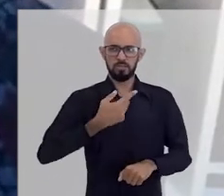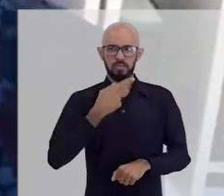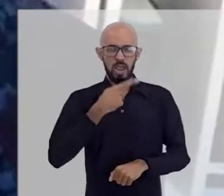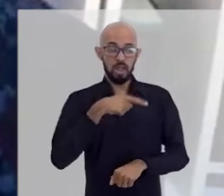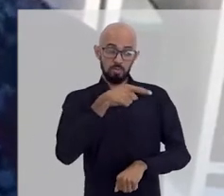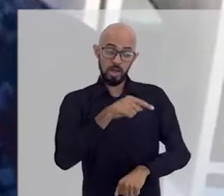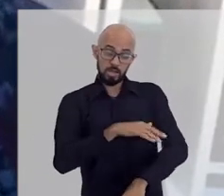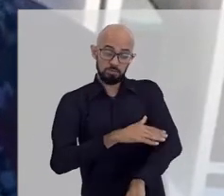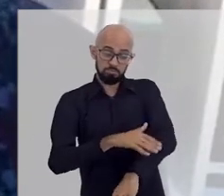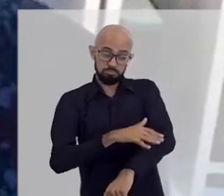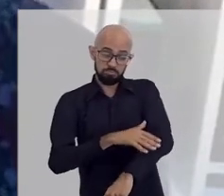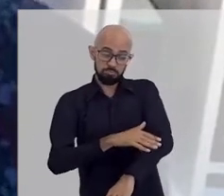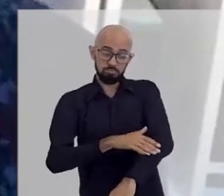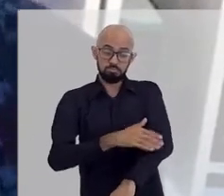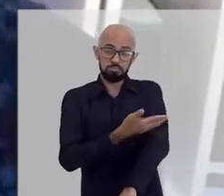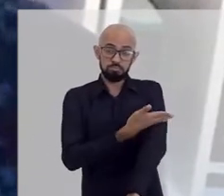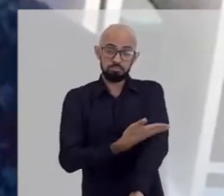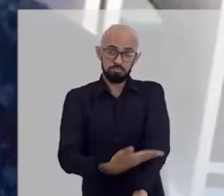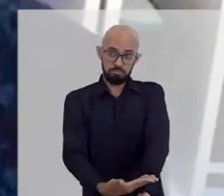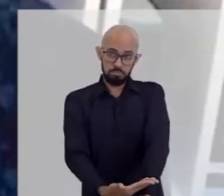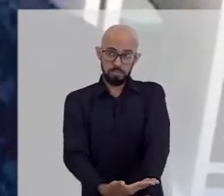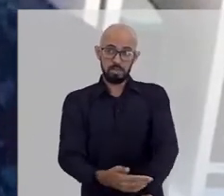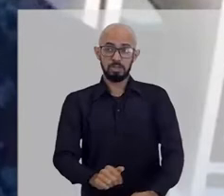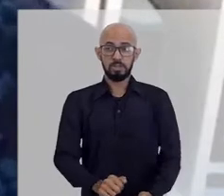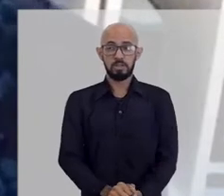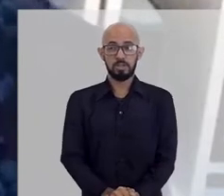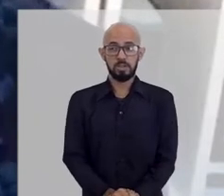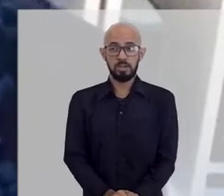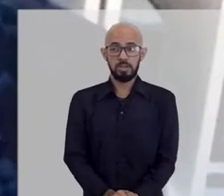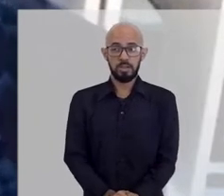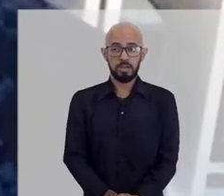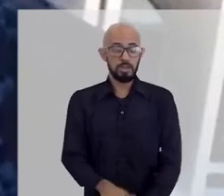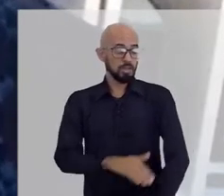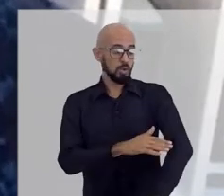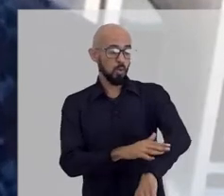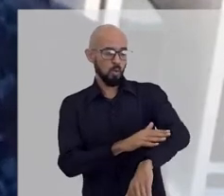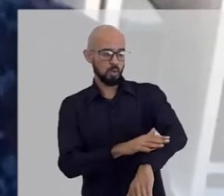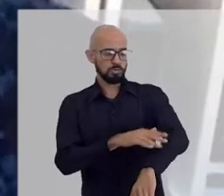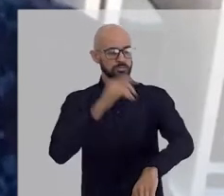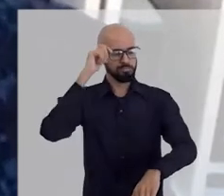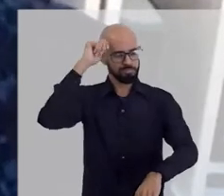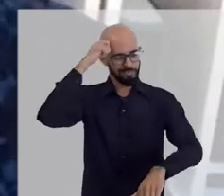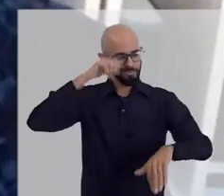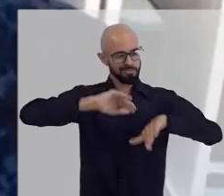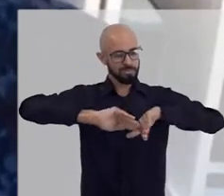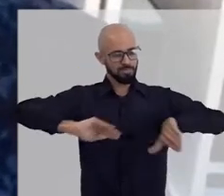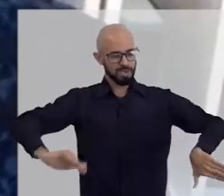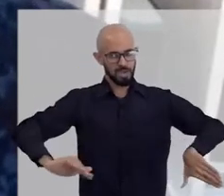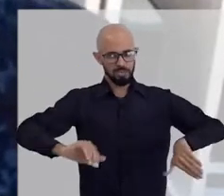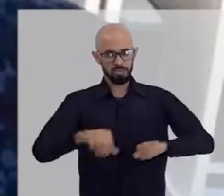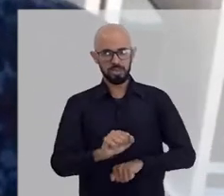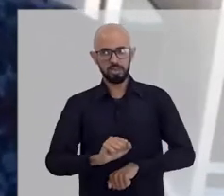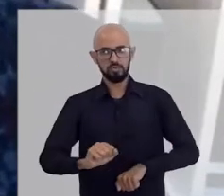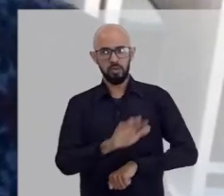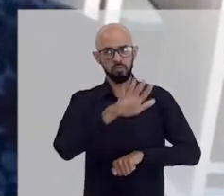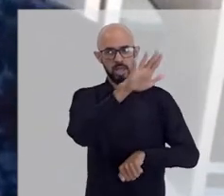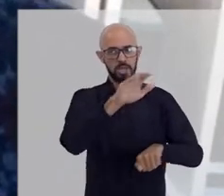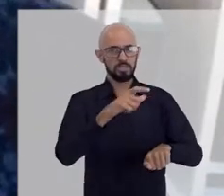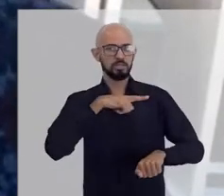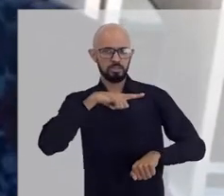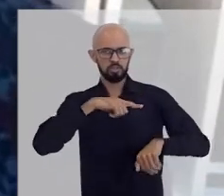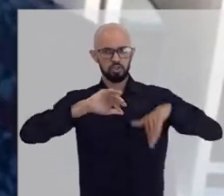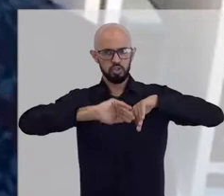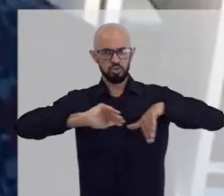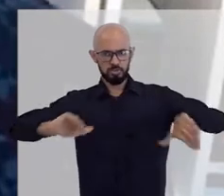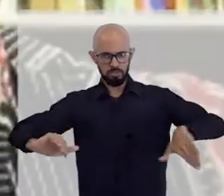brancos, tentando imitar a pronúncia deles, clubes de brancos e clubes de negros. E até nas favelas as festas eram separadas